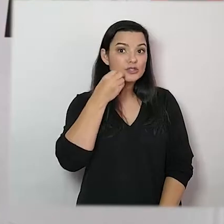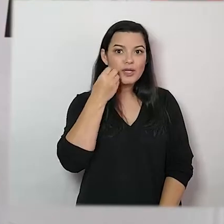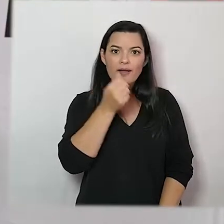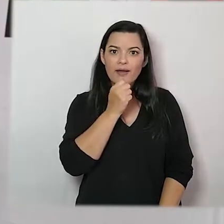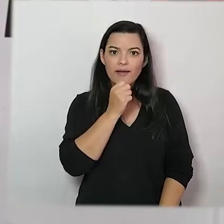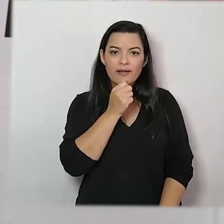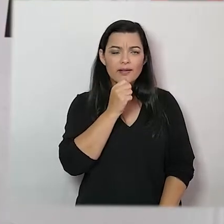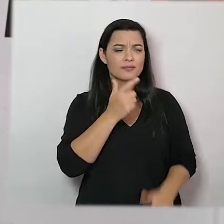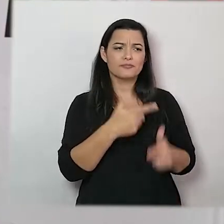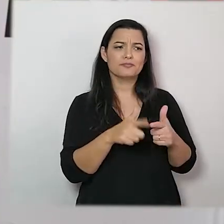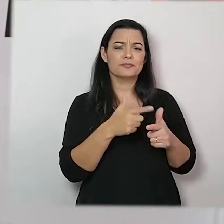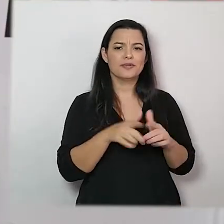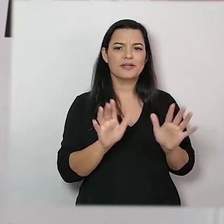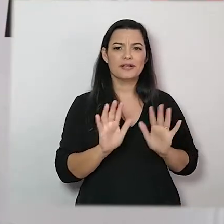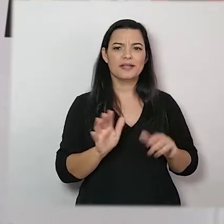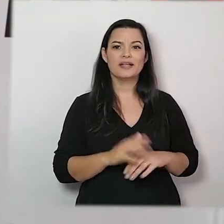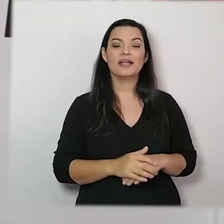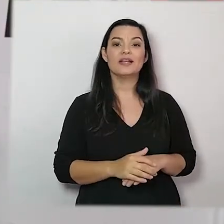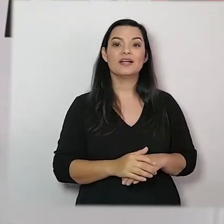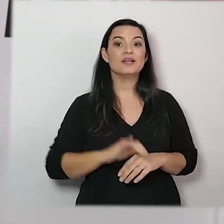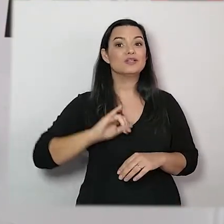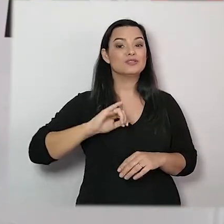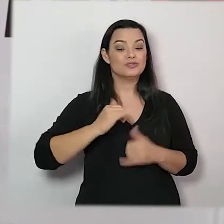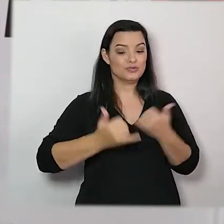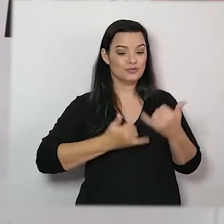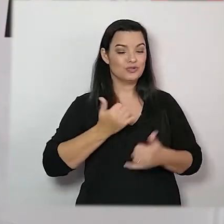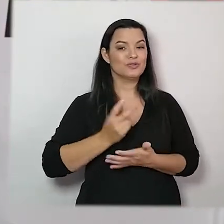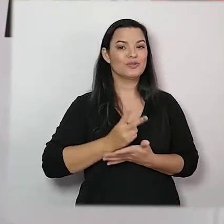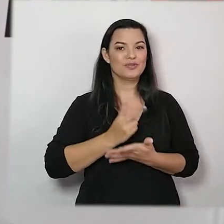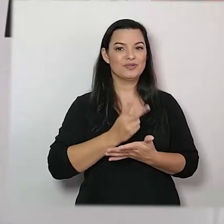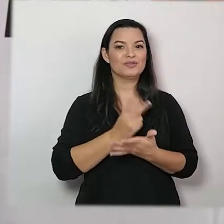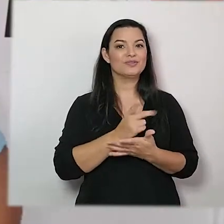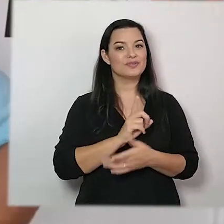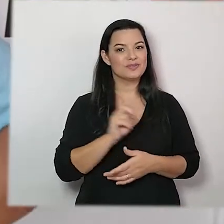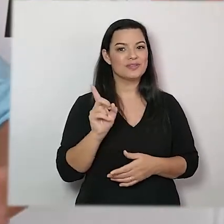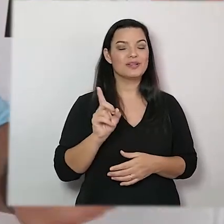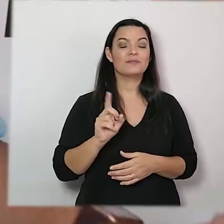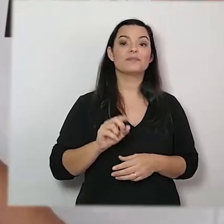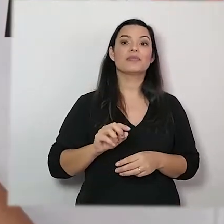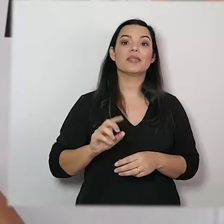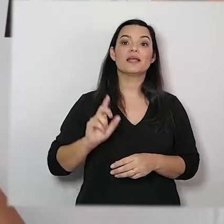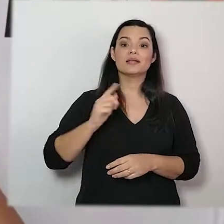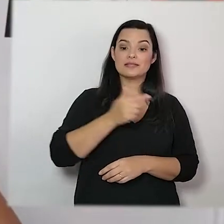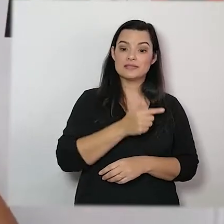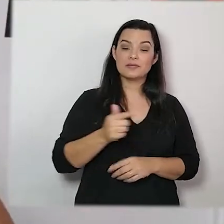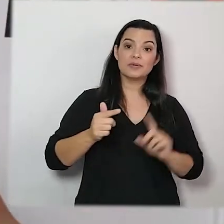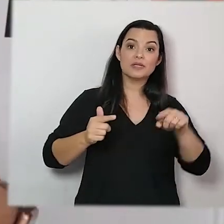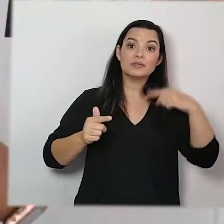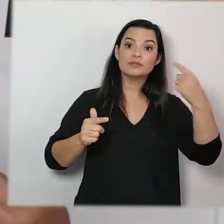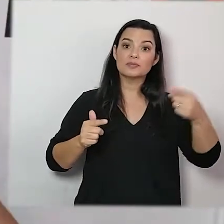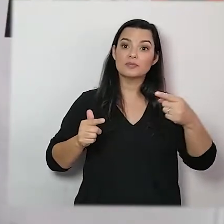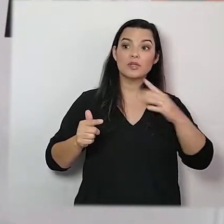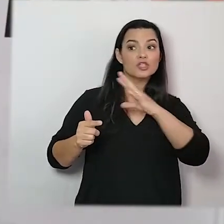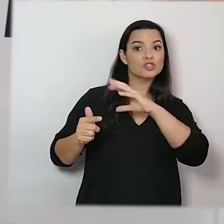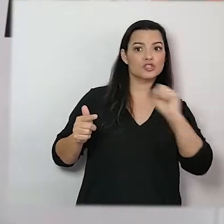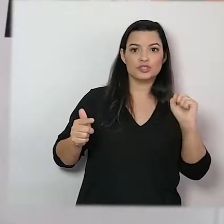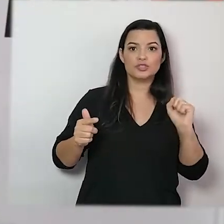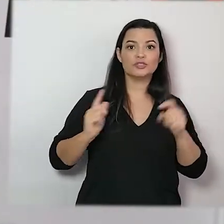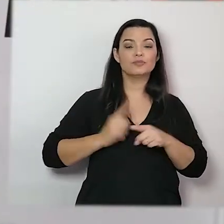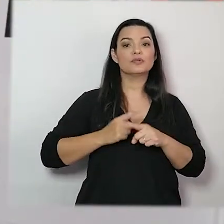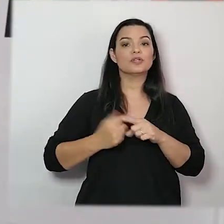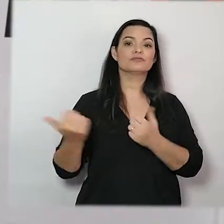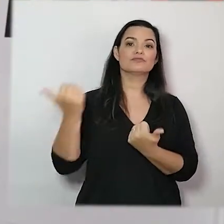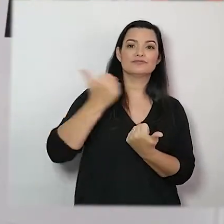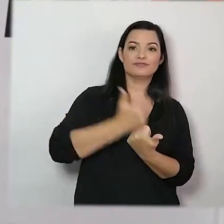proposta, não tem problema, o jogo ainda ficará disponível para vocês. A semana que vem nós tiramos, porque vamos